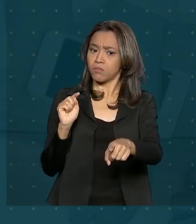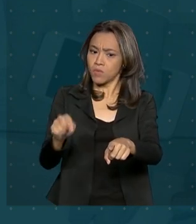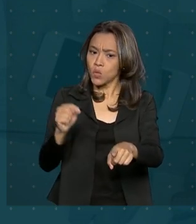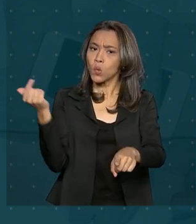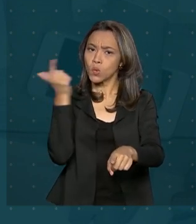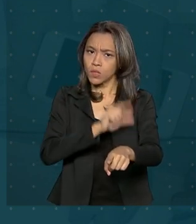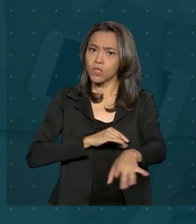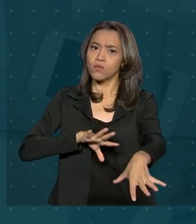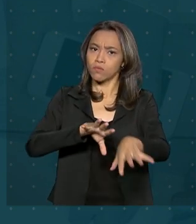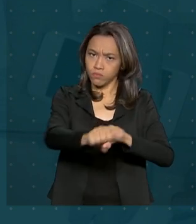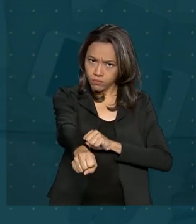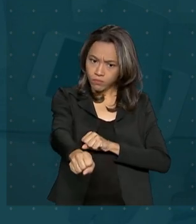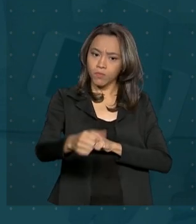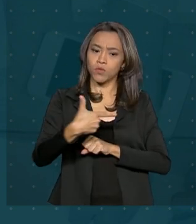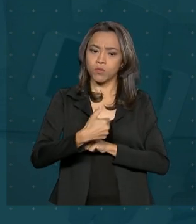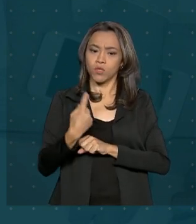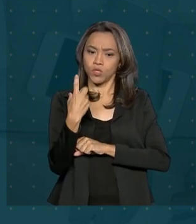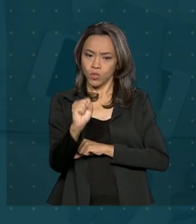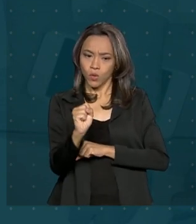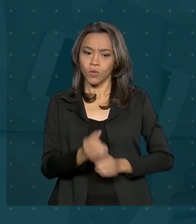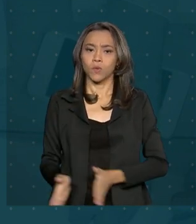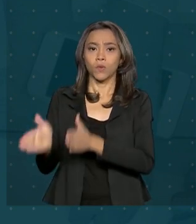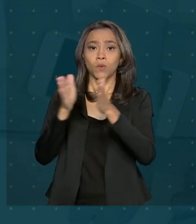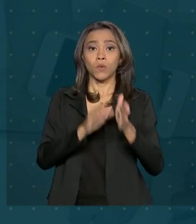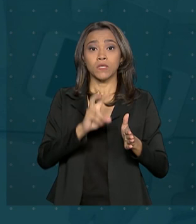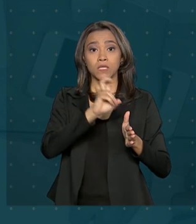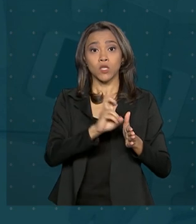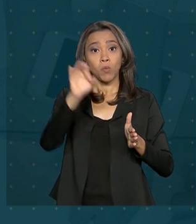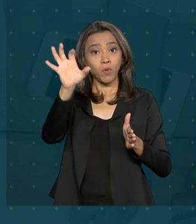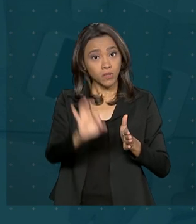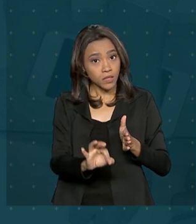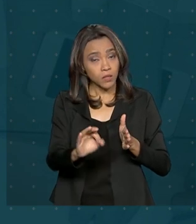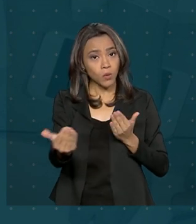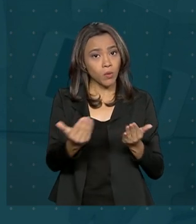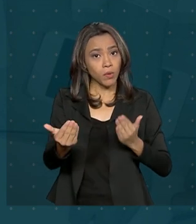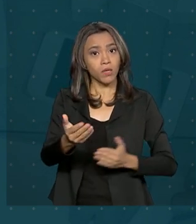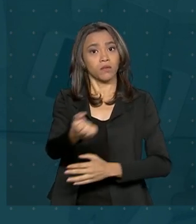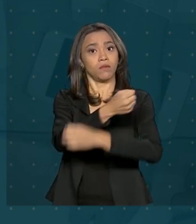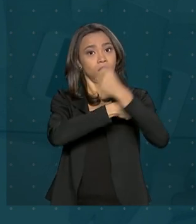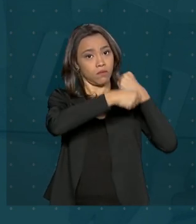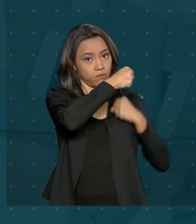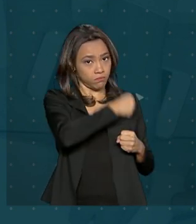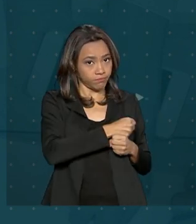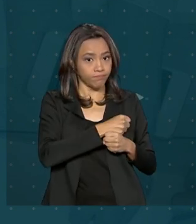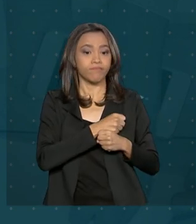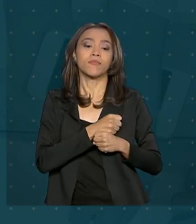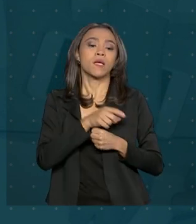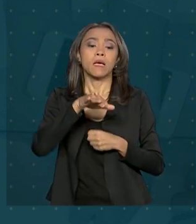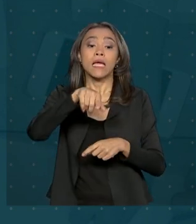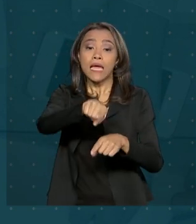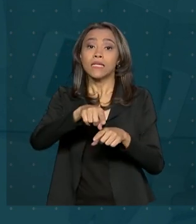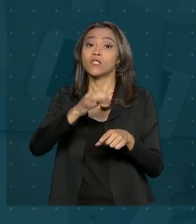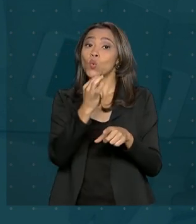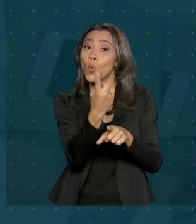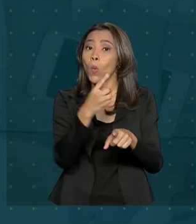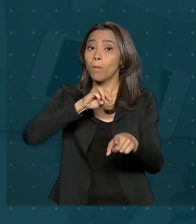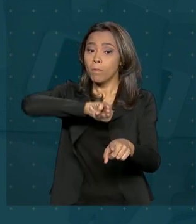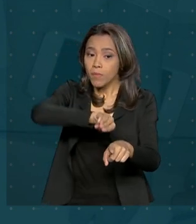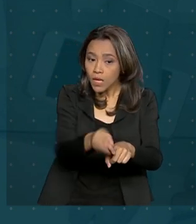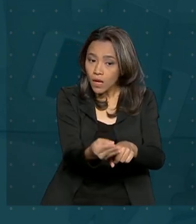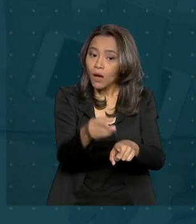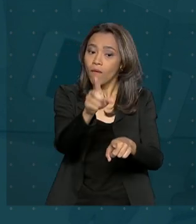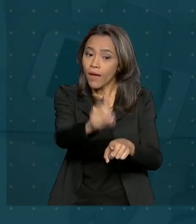em 2018. 5% a mais do que no ano anterior. Destes, mais de 1 milhão eram de